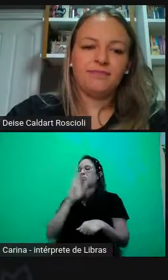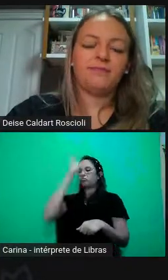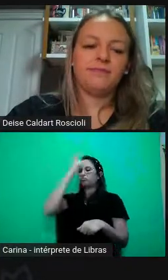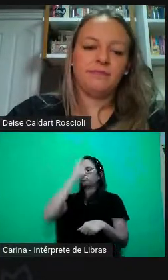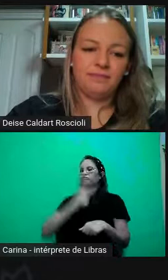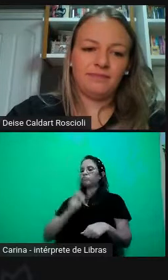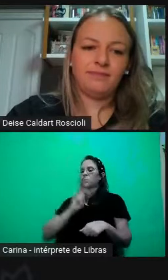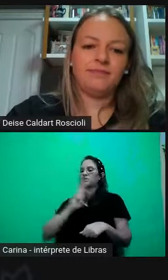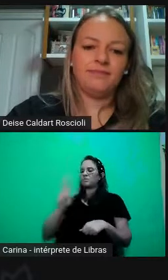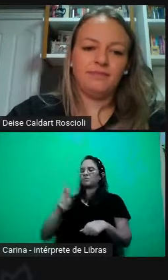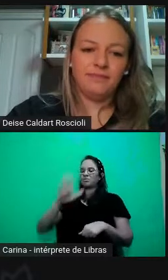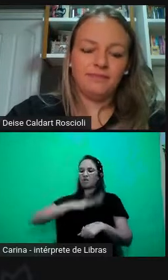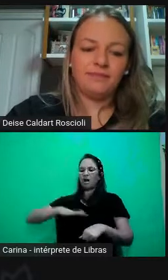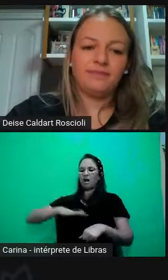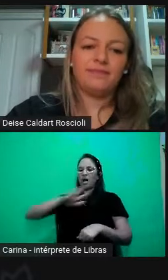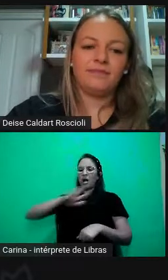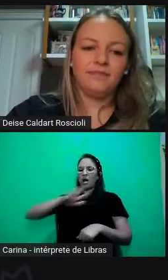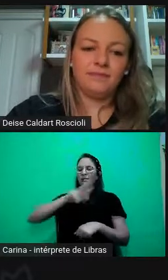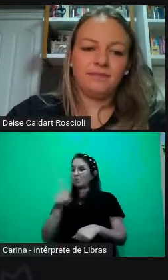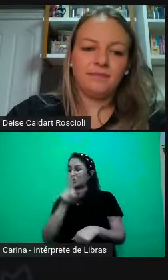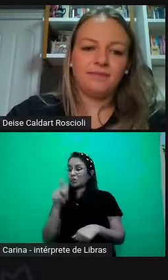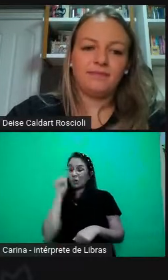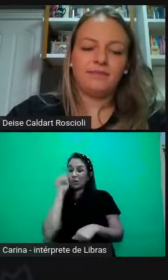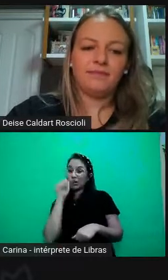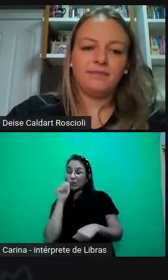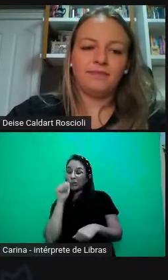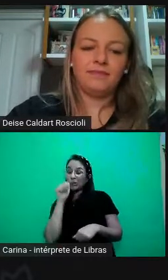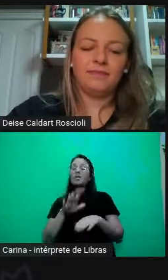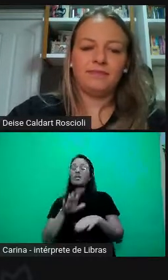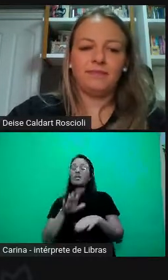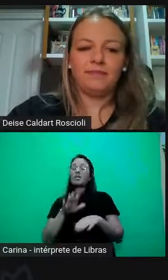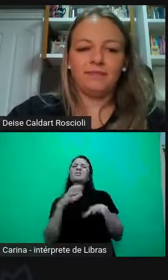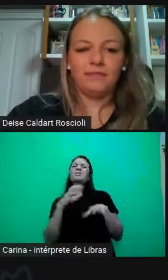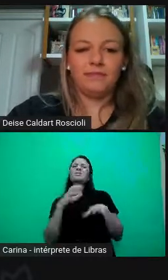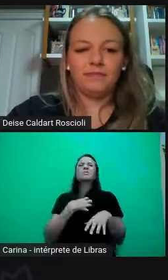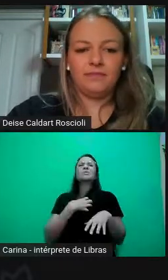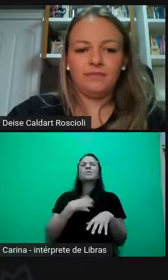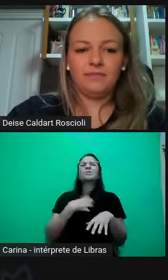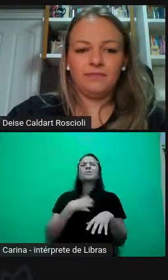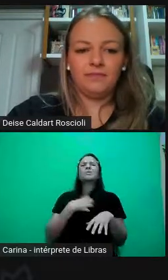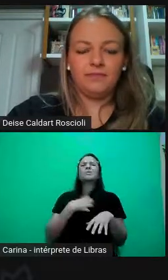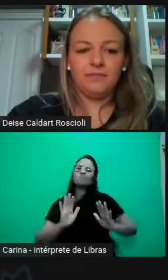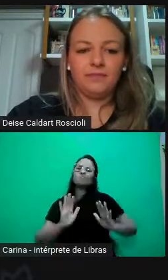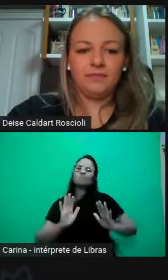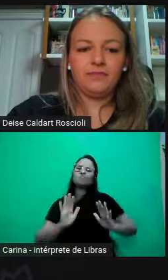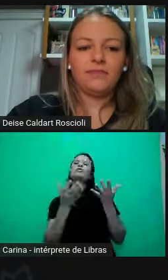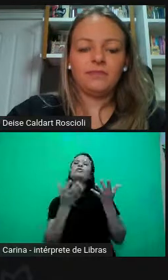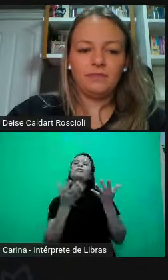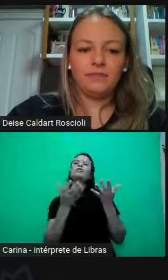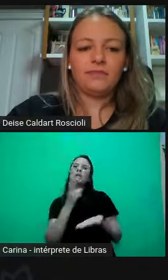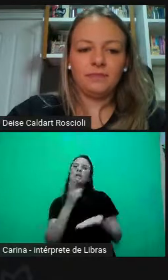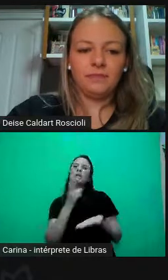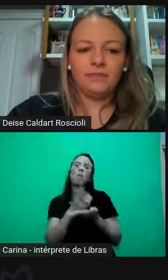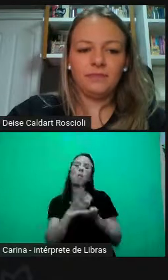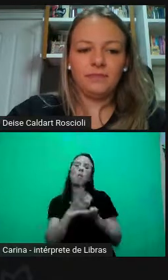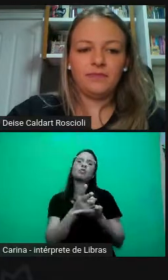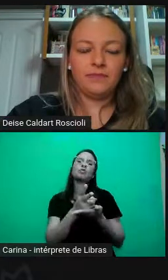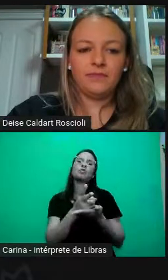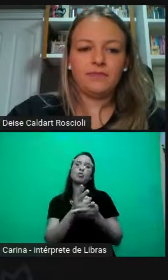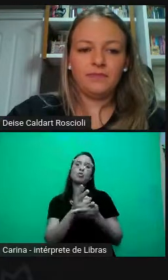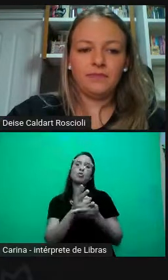quadro docente de algumas áreas, não se sentirem incentivadas a seguir as áreas pelas próprias, pelos próprios